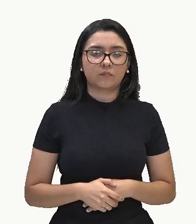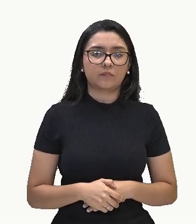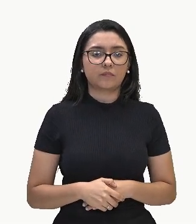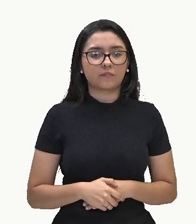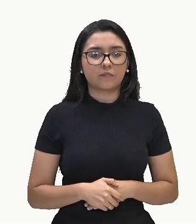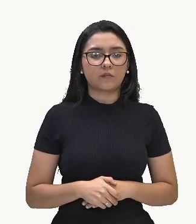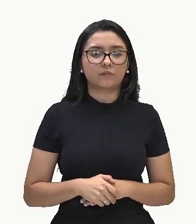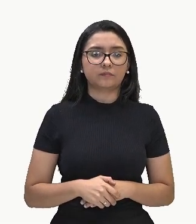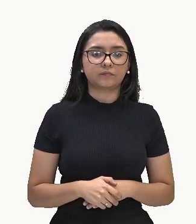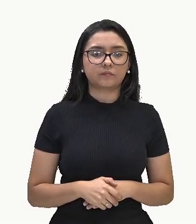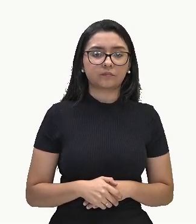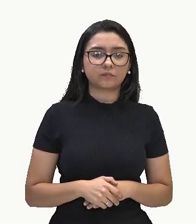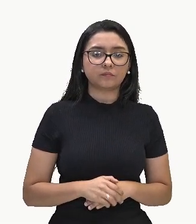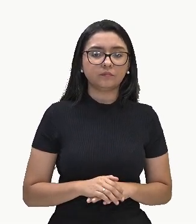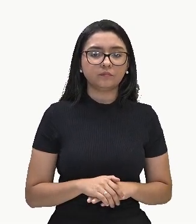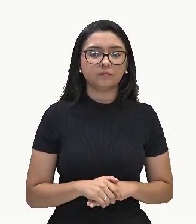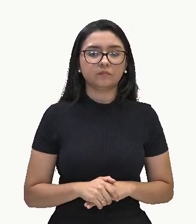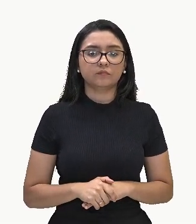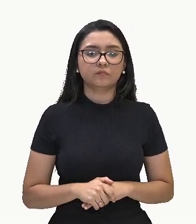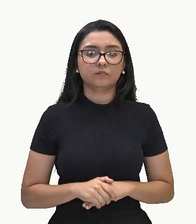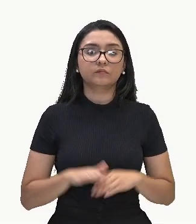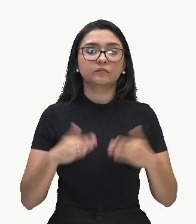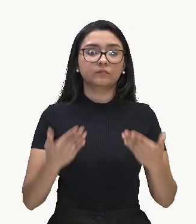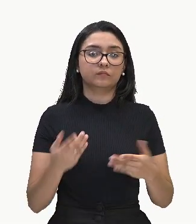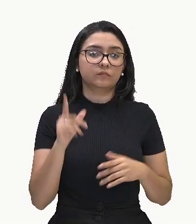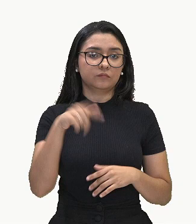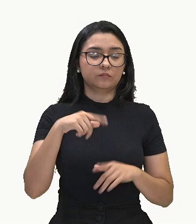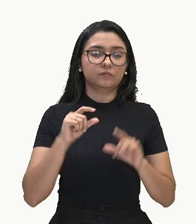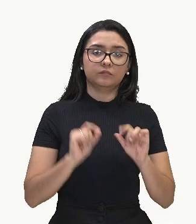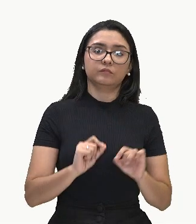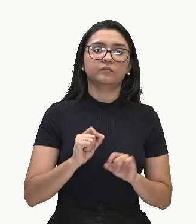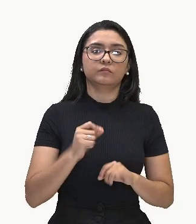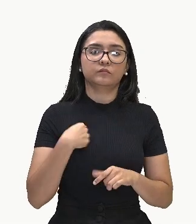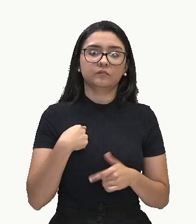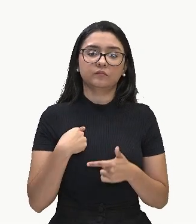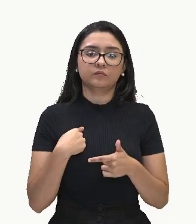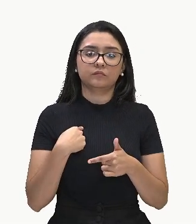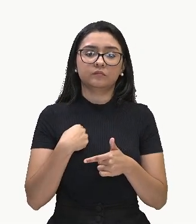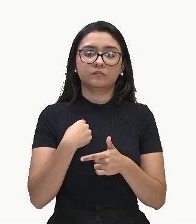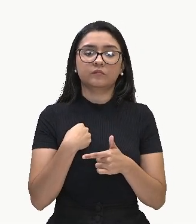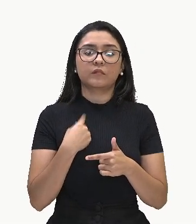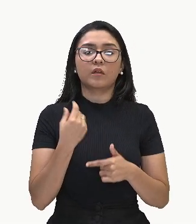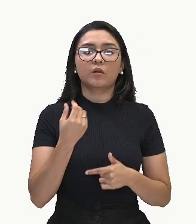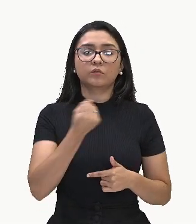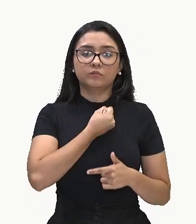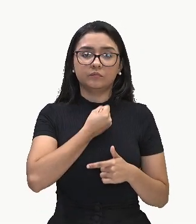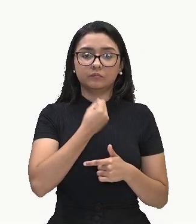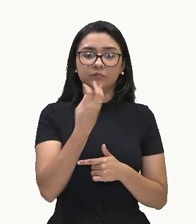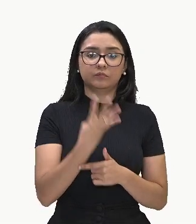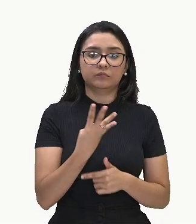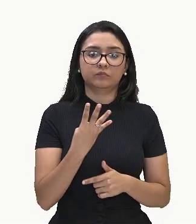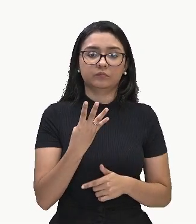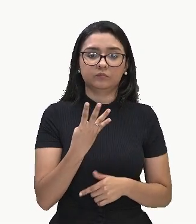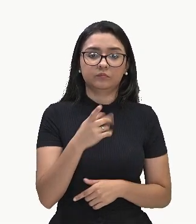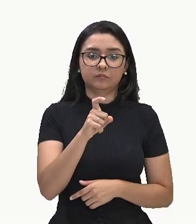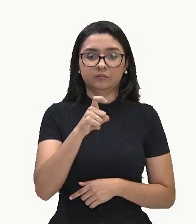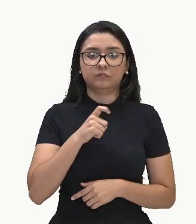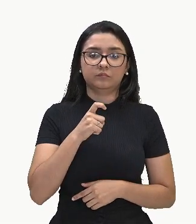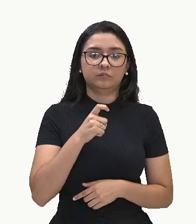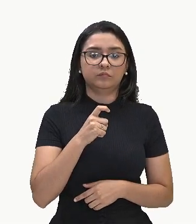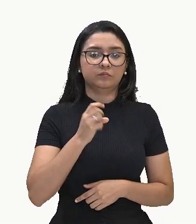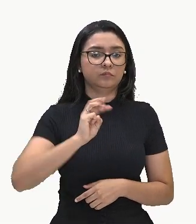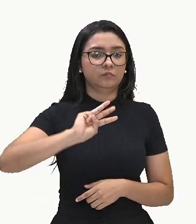Ok? Então, aqui o nosso dividendo é 4X³